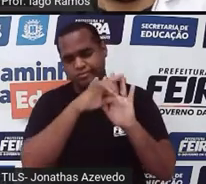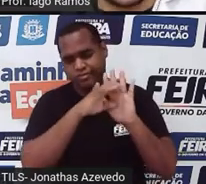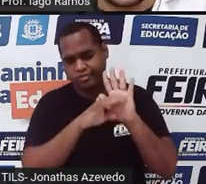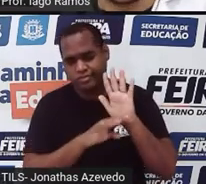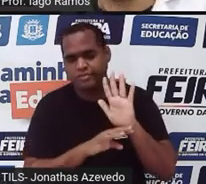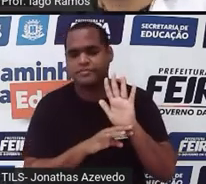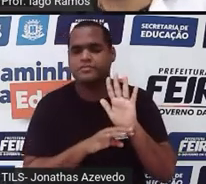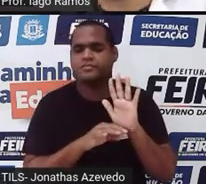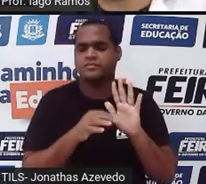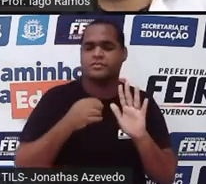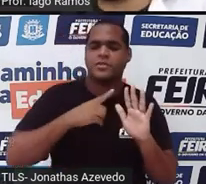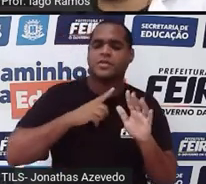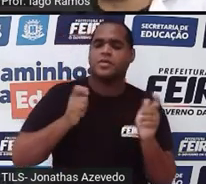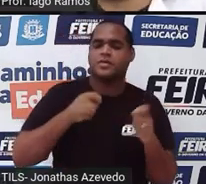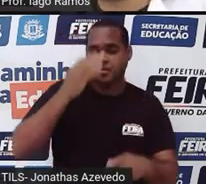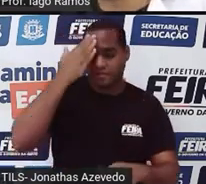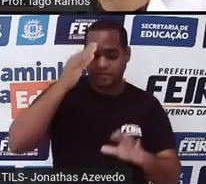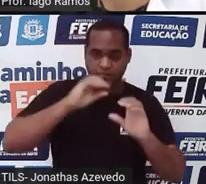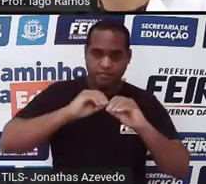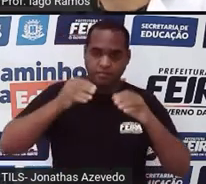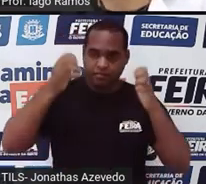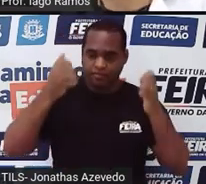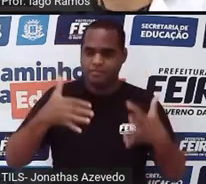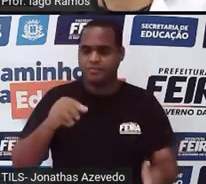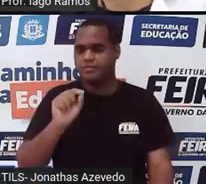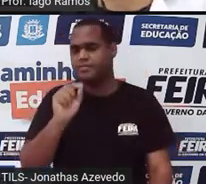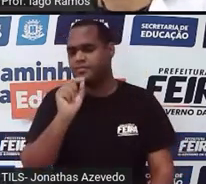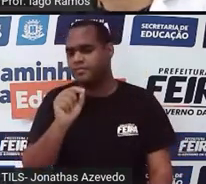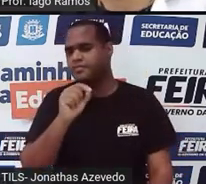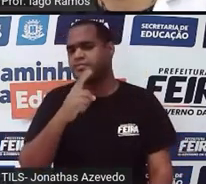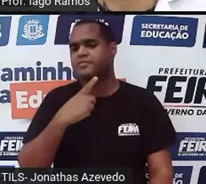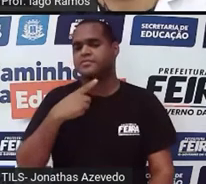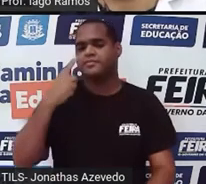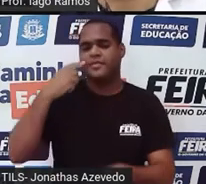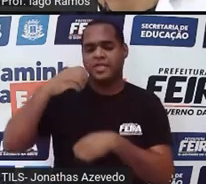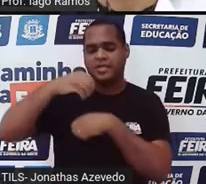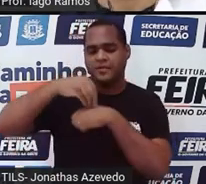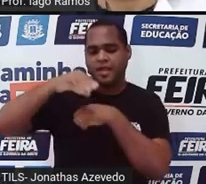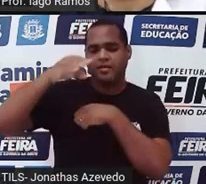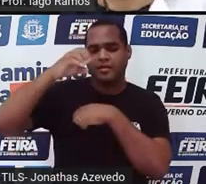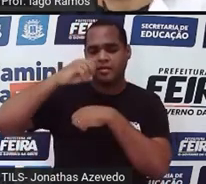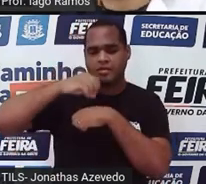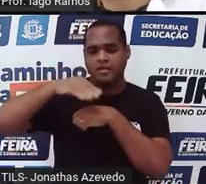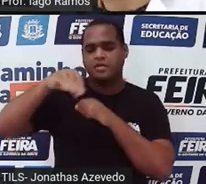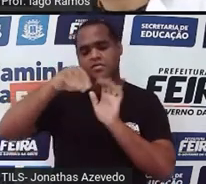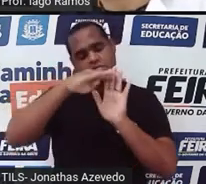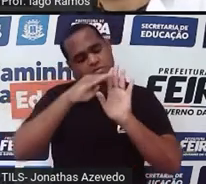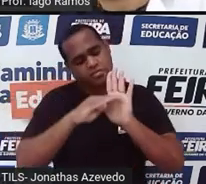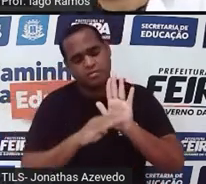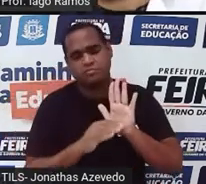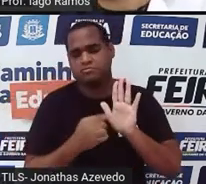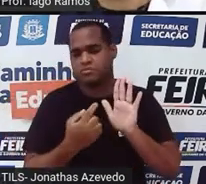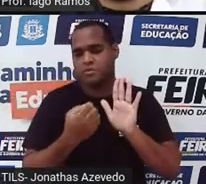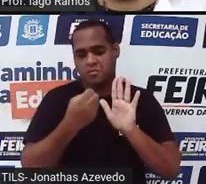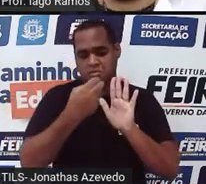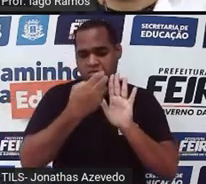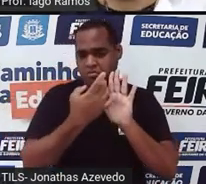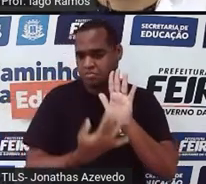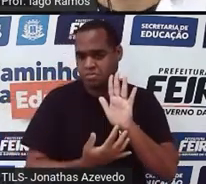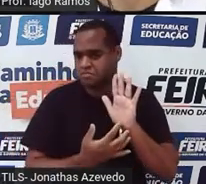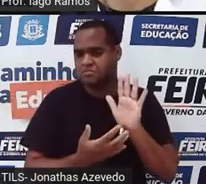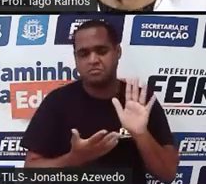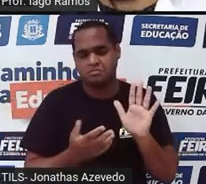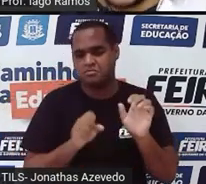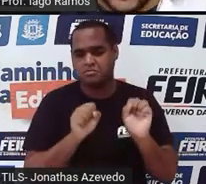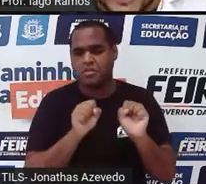E sequência a gente pode entender como coisas colocadas em ordem, uma após a outra. Sequência